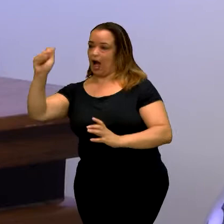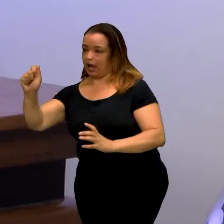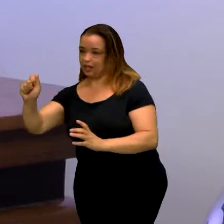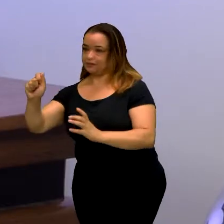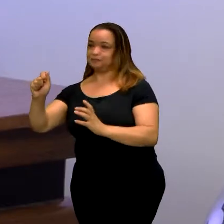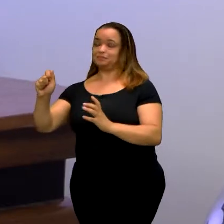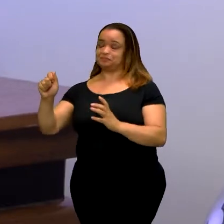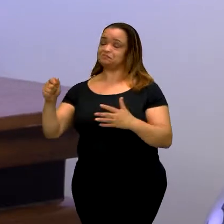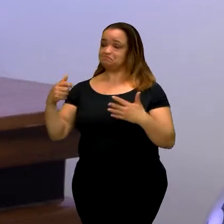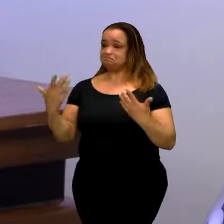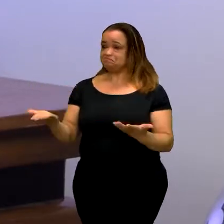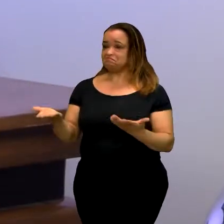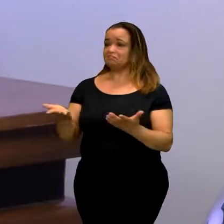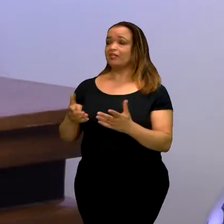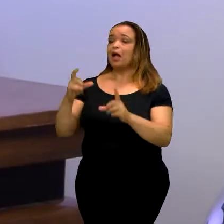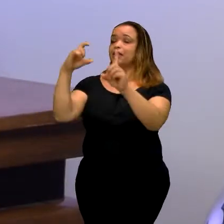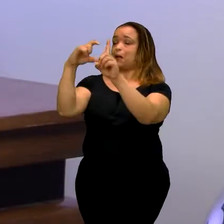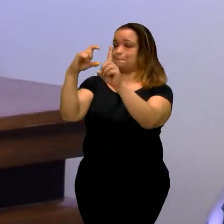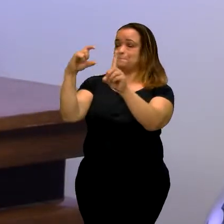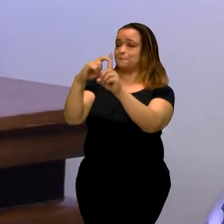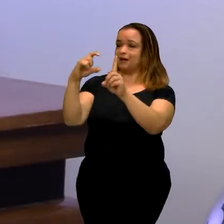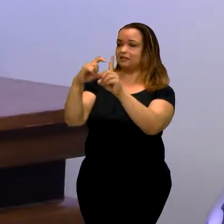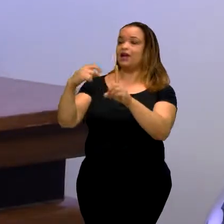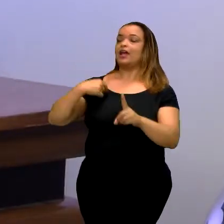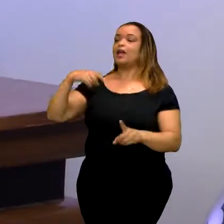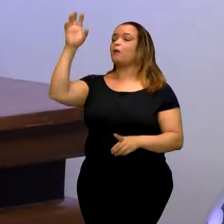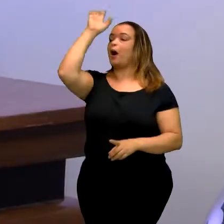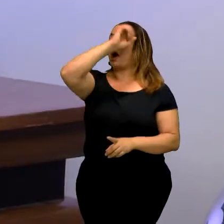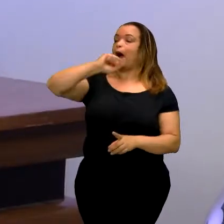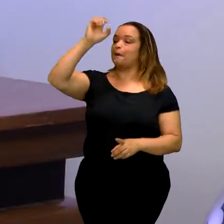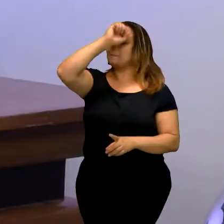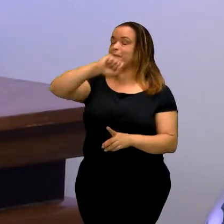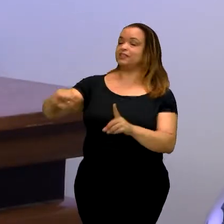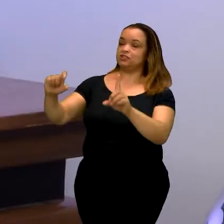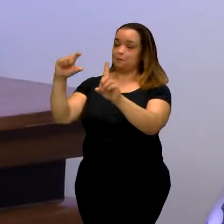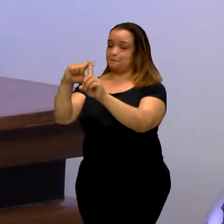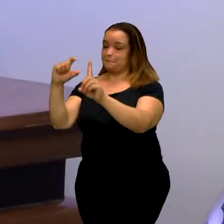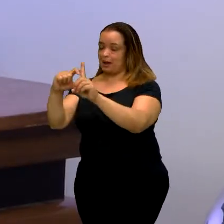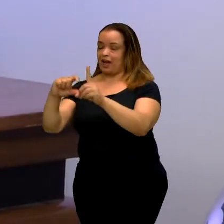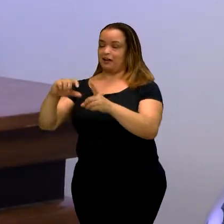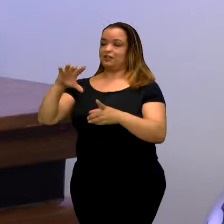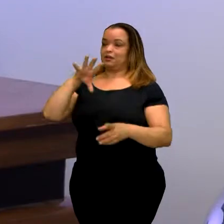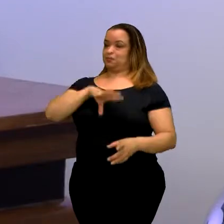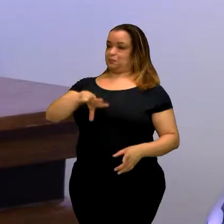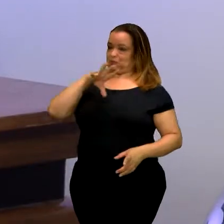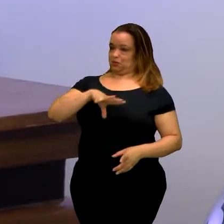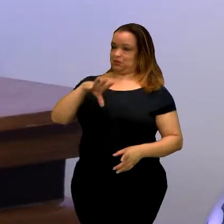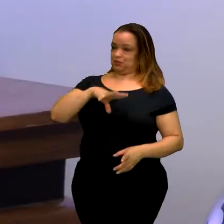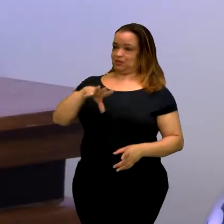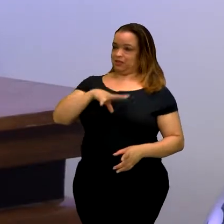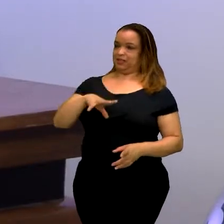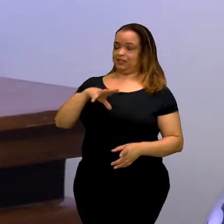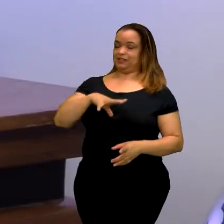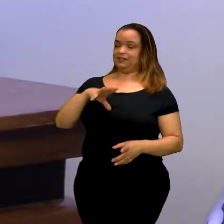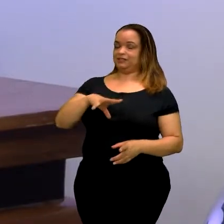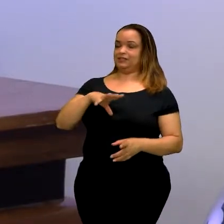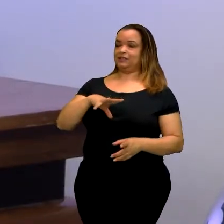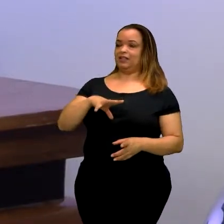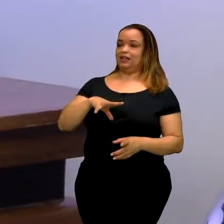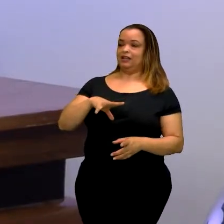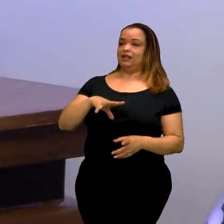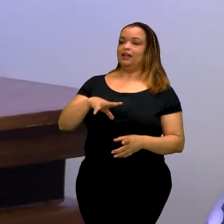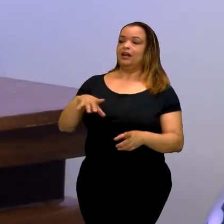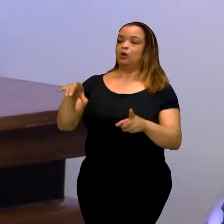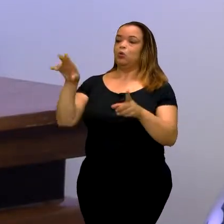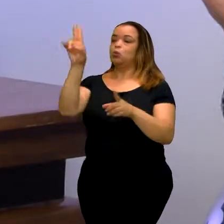o L e o A, que é a palavra. Então, eu aprendi a palavra da língua portuguesa das crianças, através do alfabeto